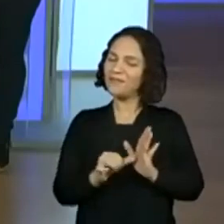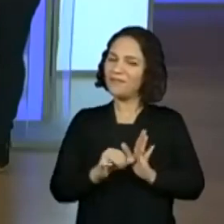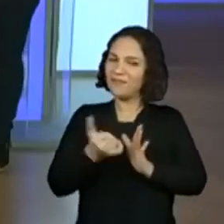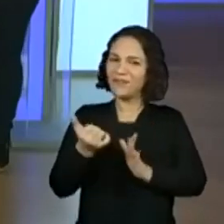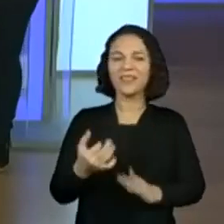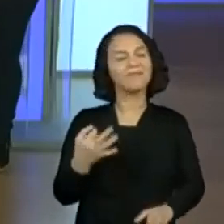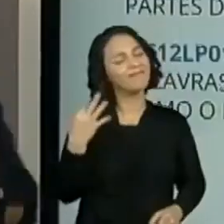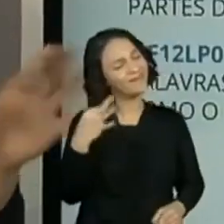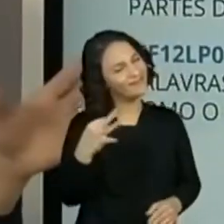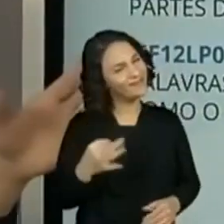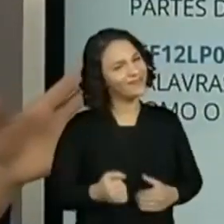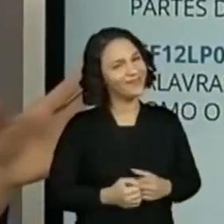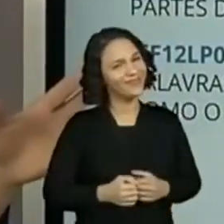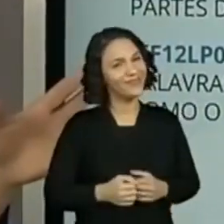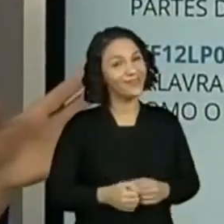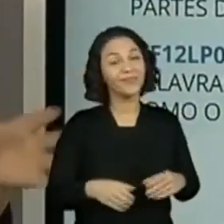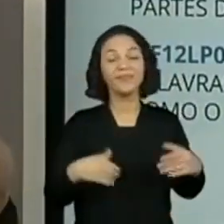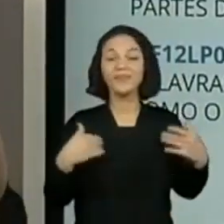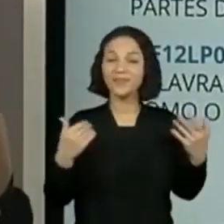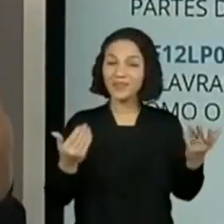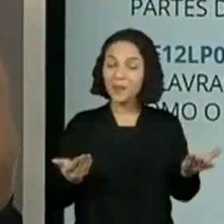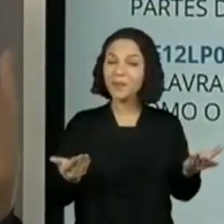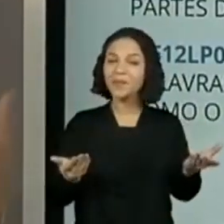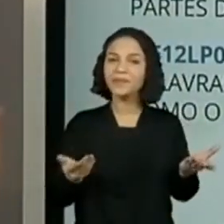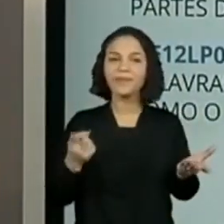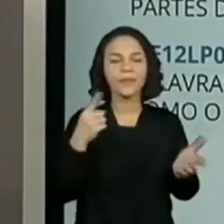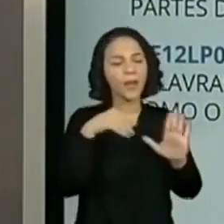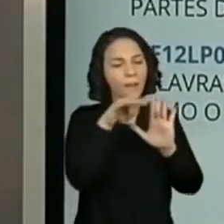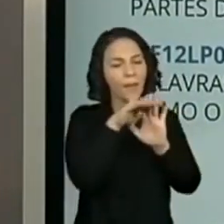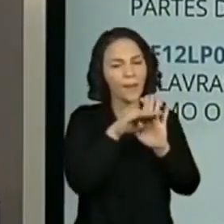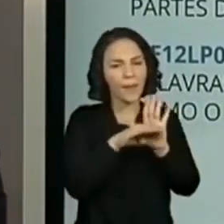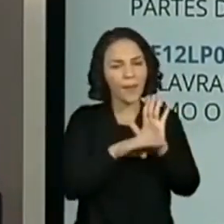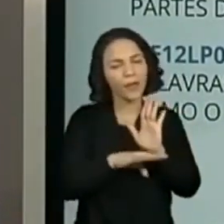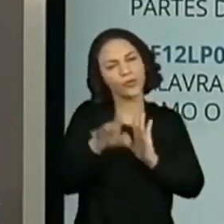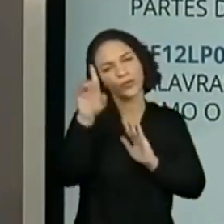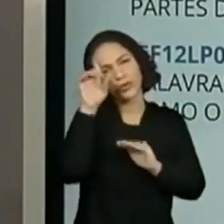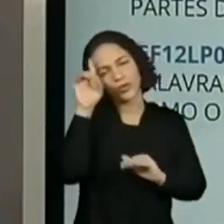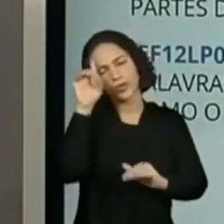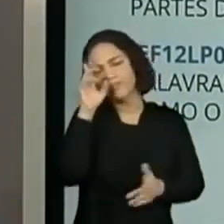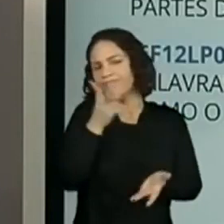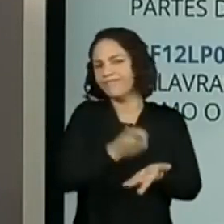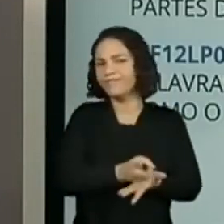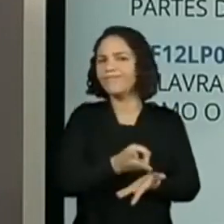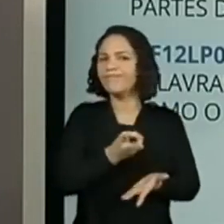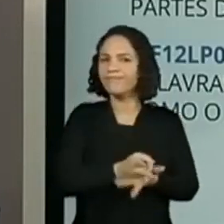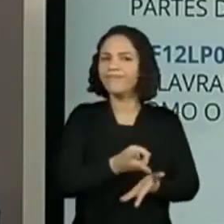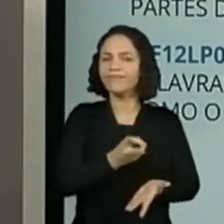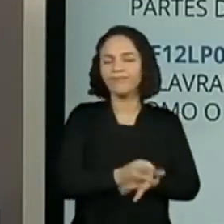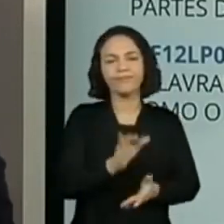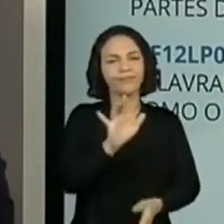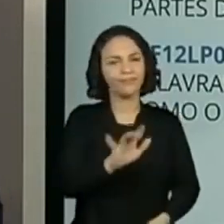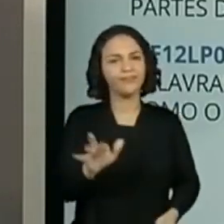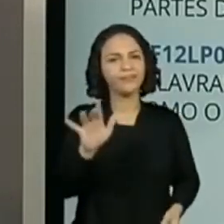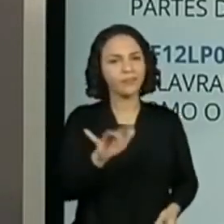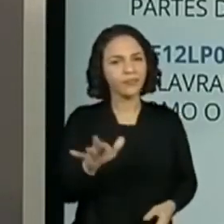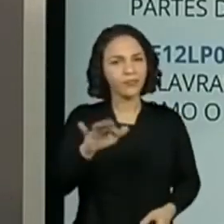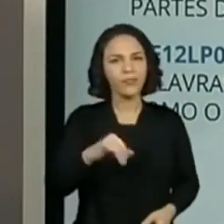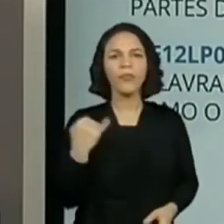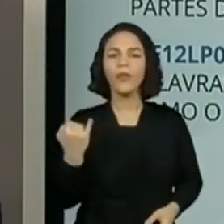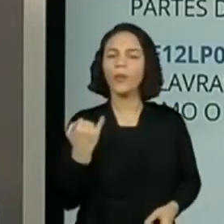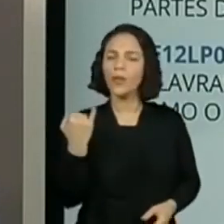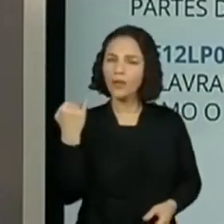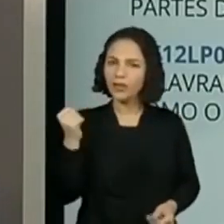Exatamente. Terminada a nossa rotina aí, porque vocês sabem o quão importante a gente ter aí essas